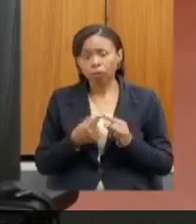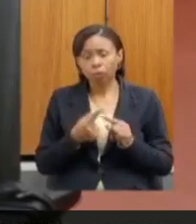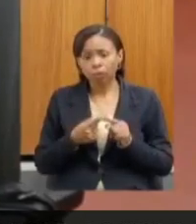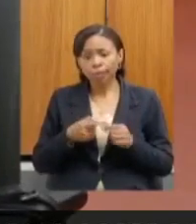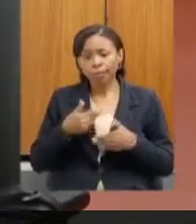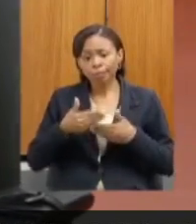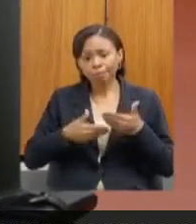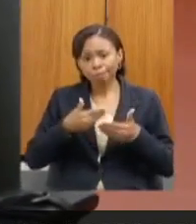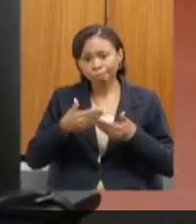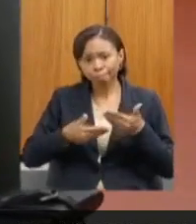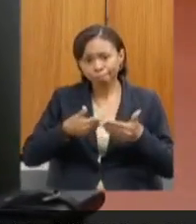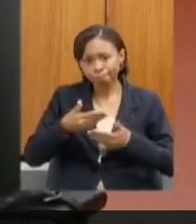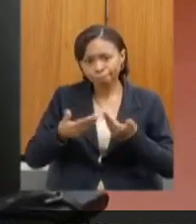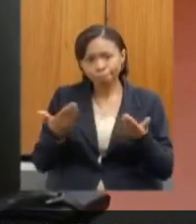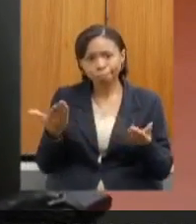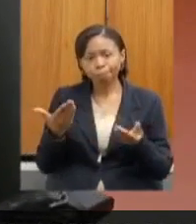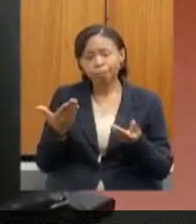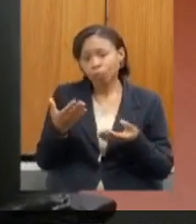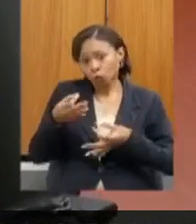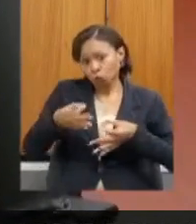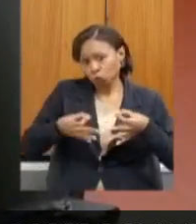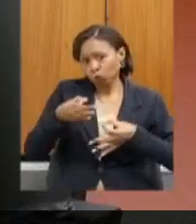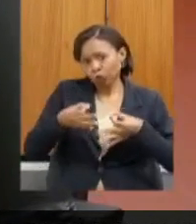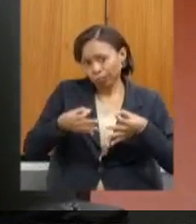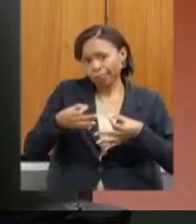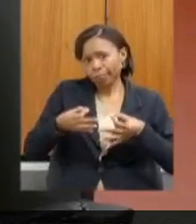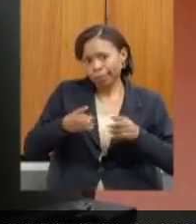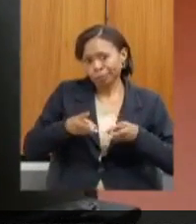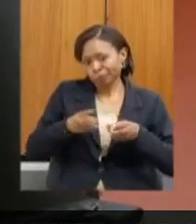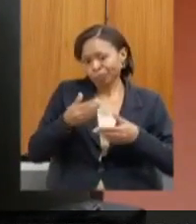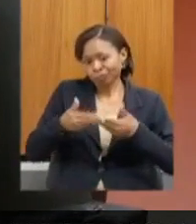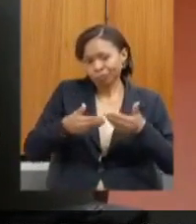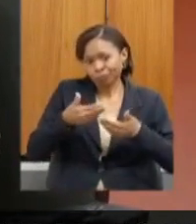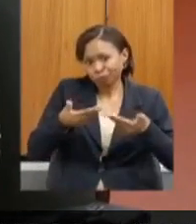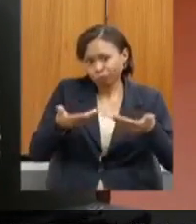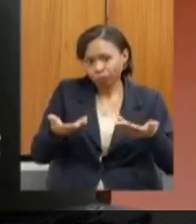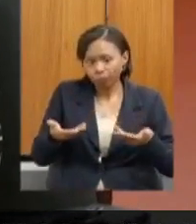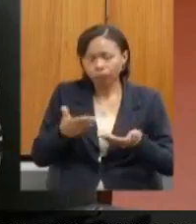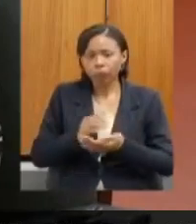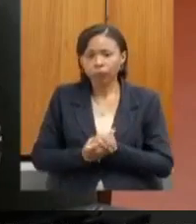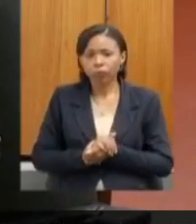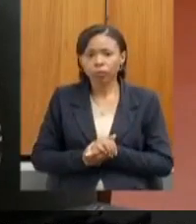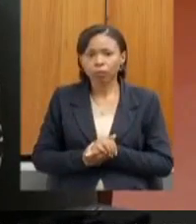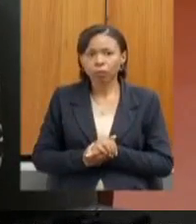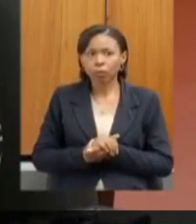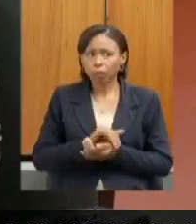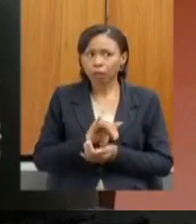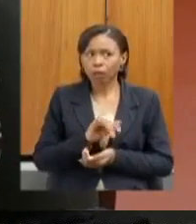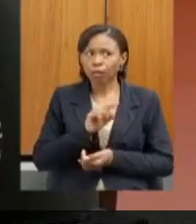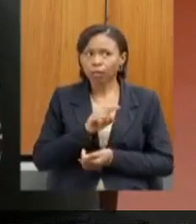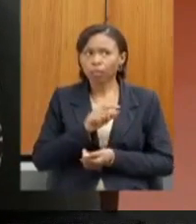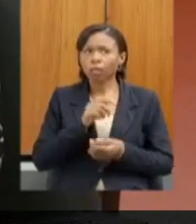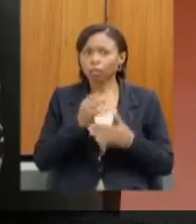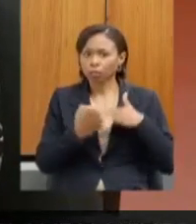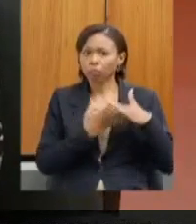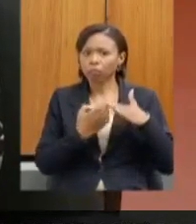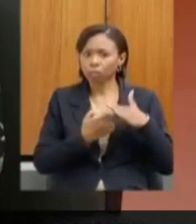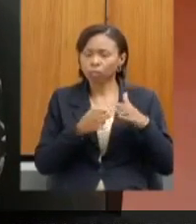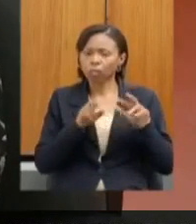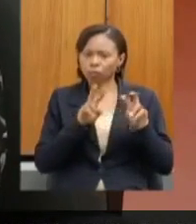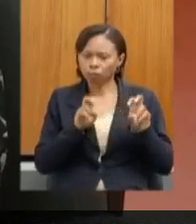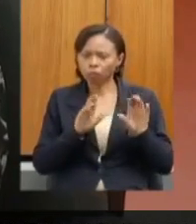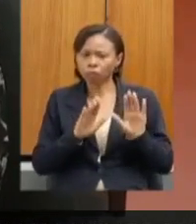processo judicial em curso. Então, essa é a atualização sobre a Sã Mineração, mas nós estamos